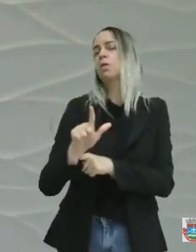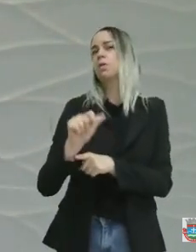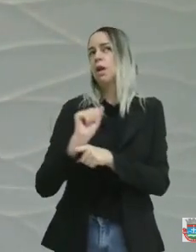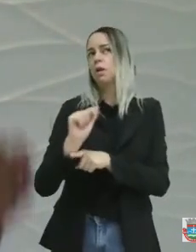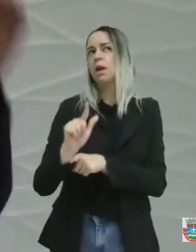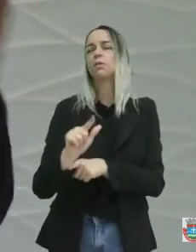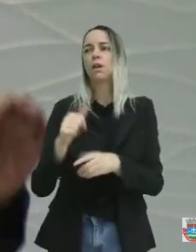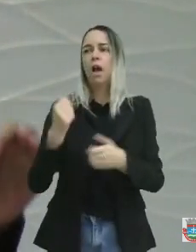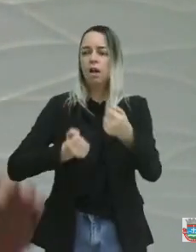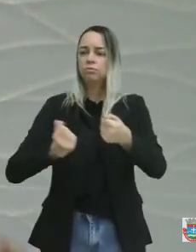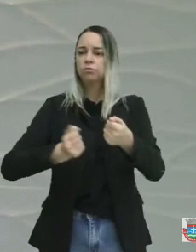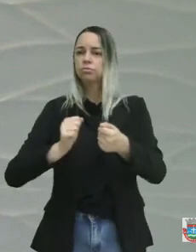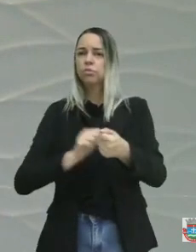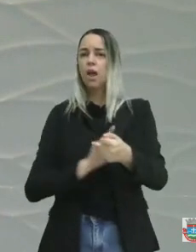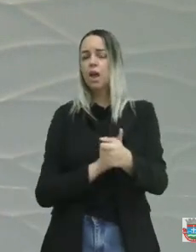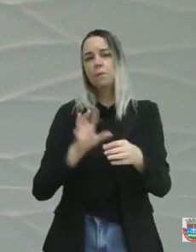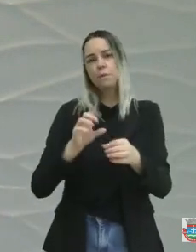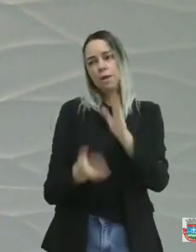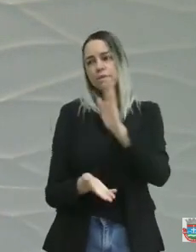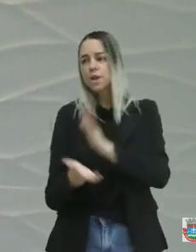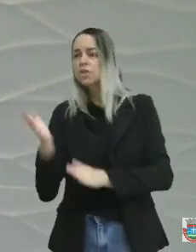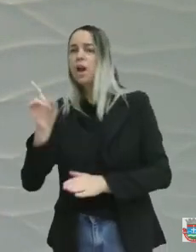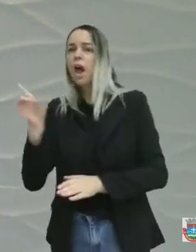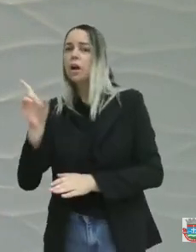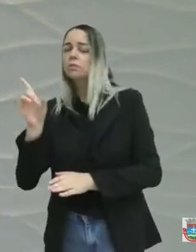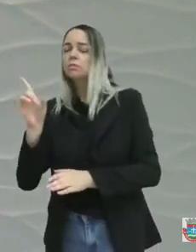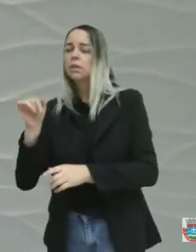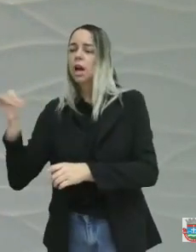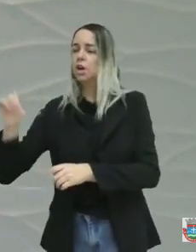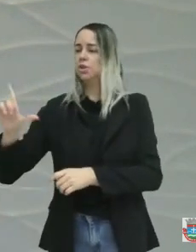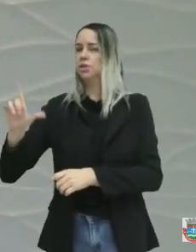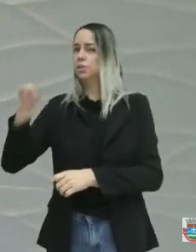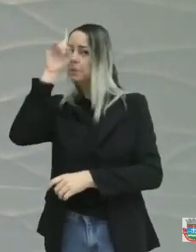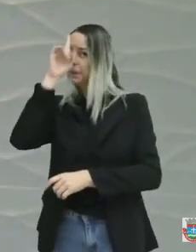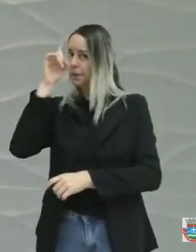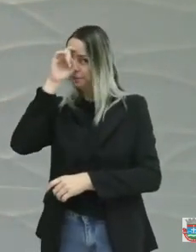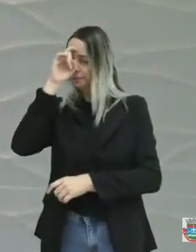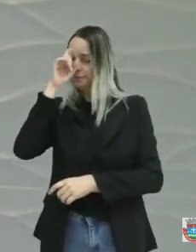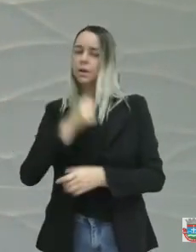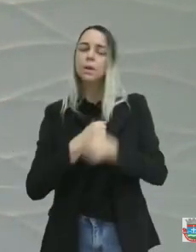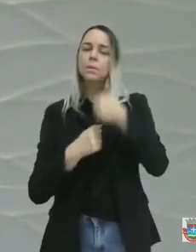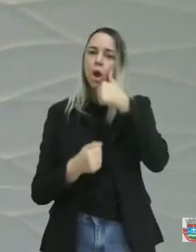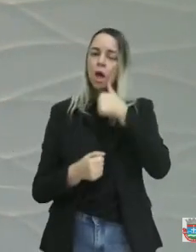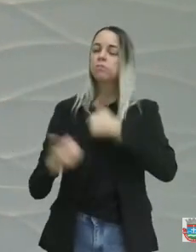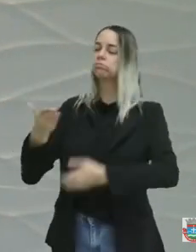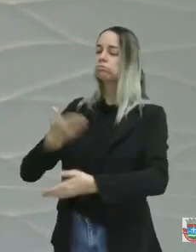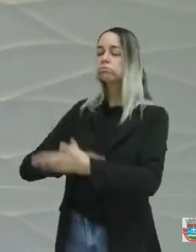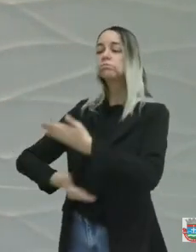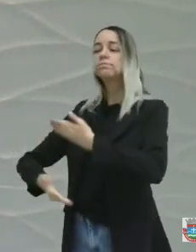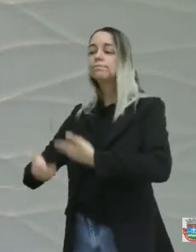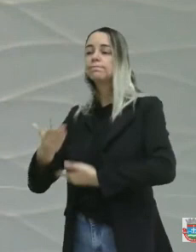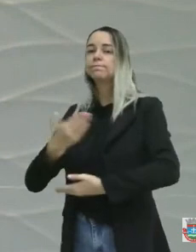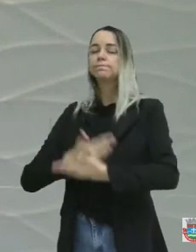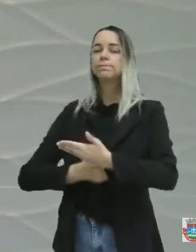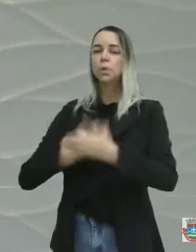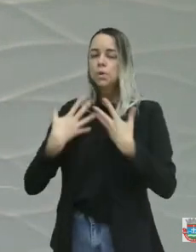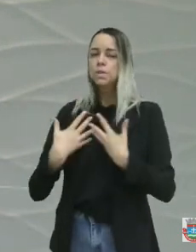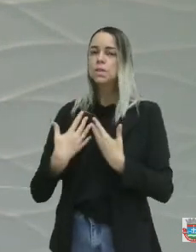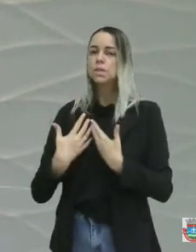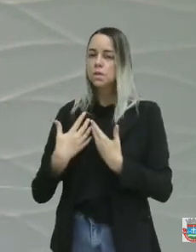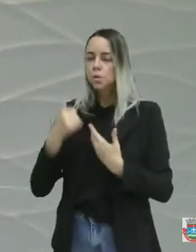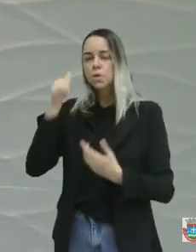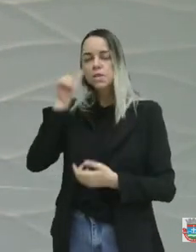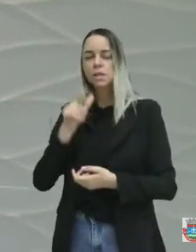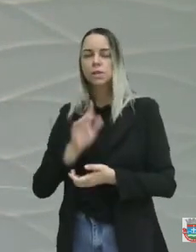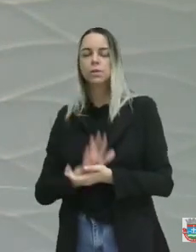Lagedo. No hospital municipal de Lagedo. Chegou lá, a senhora foi atendida, constatando